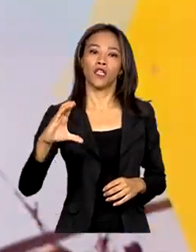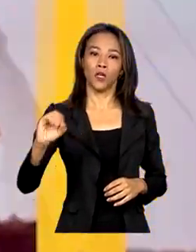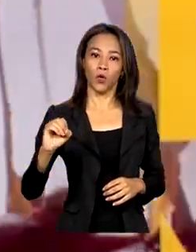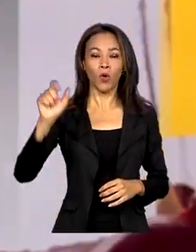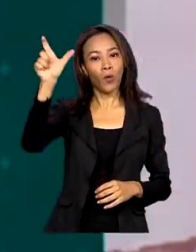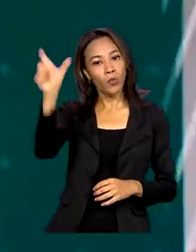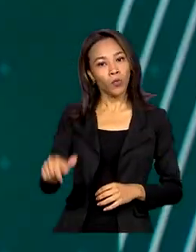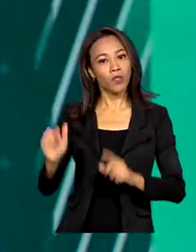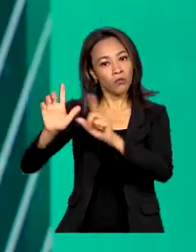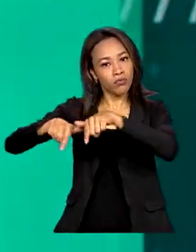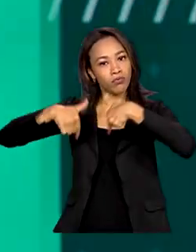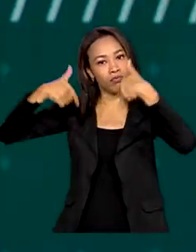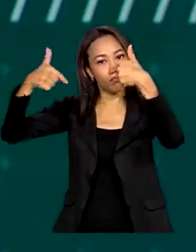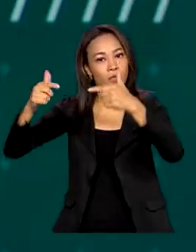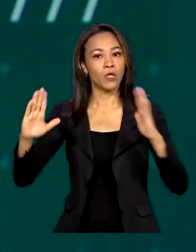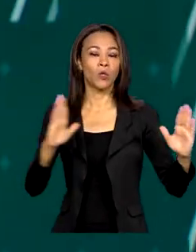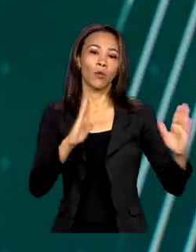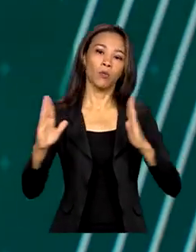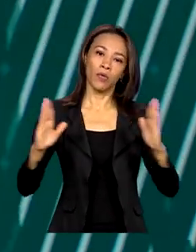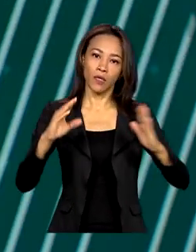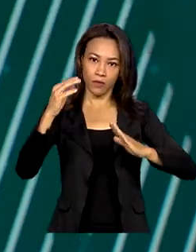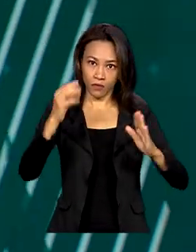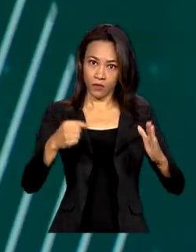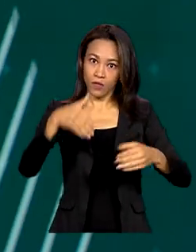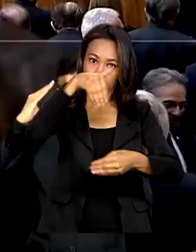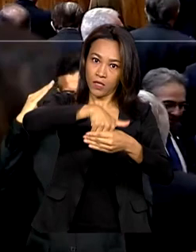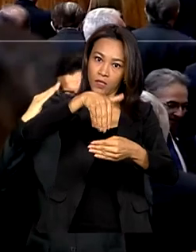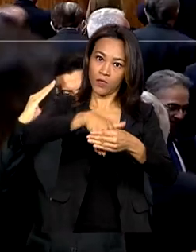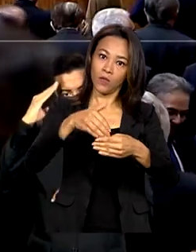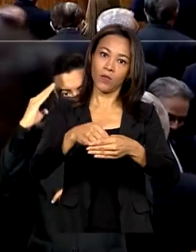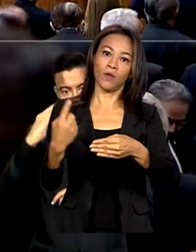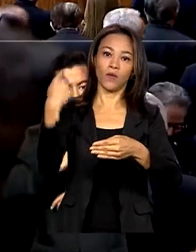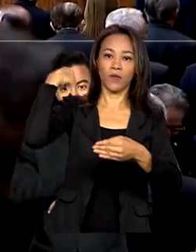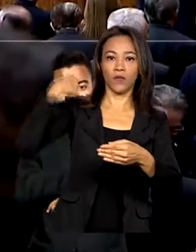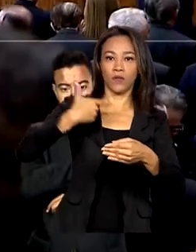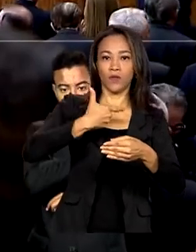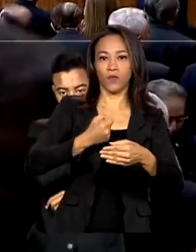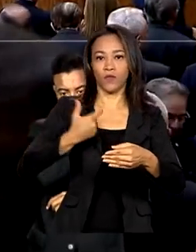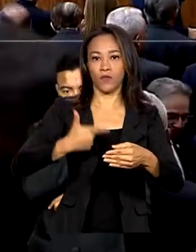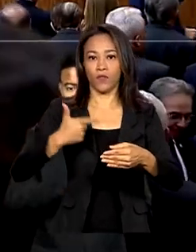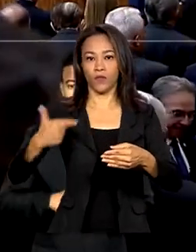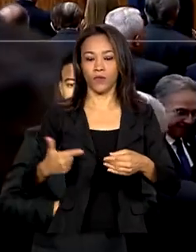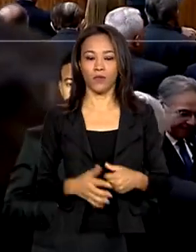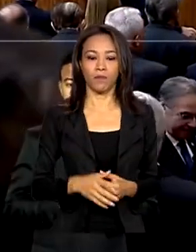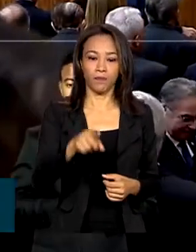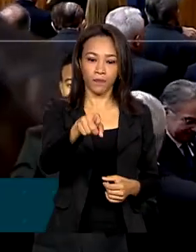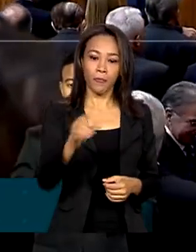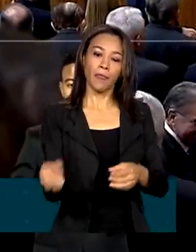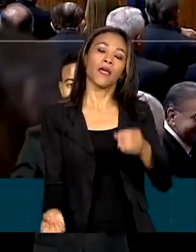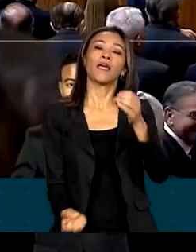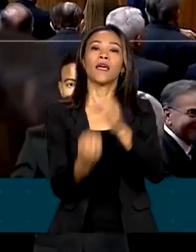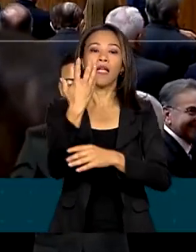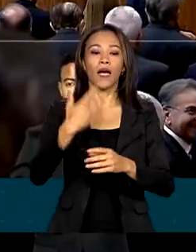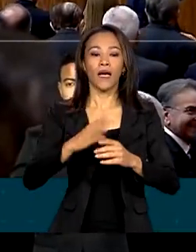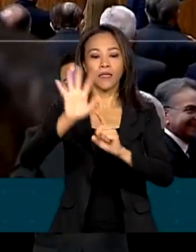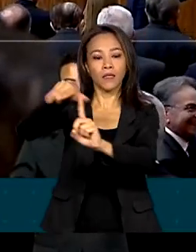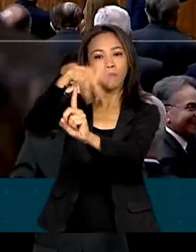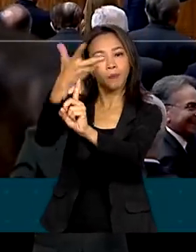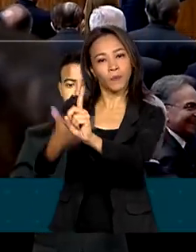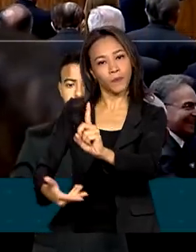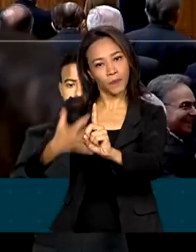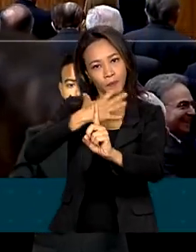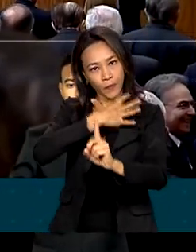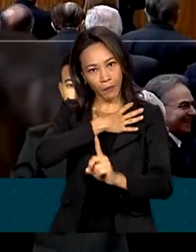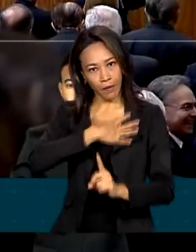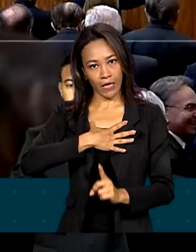política durante o período das eleições de 2022. Criada em 2015, a Ordem do Mérito do Tribunal